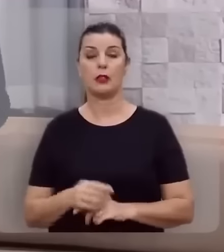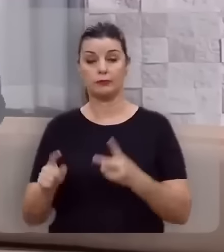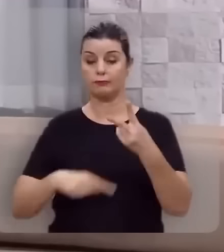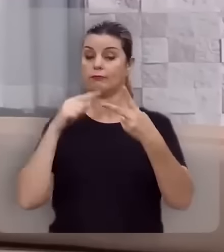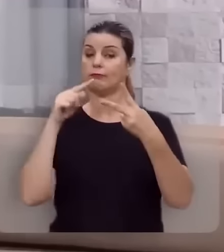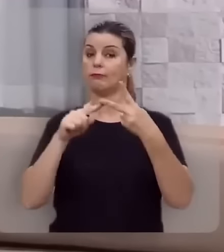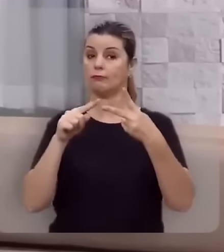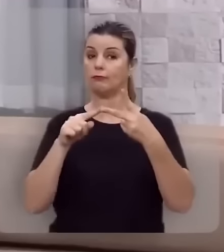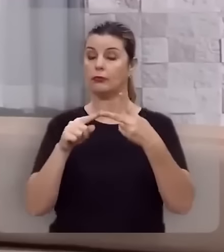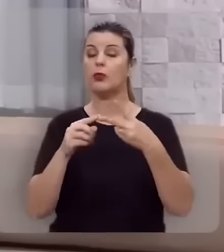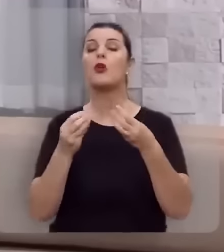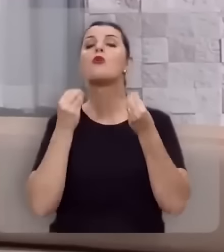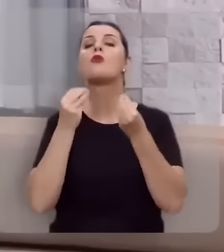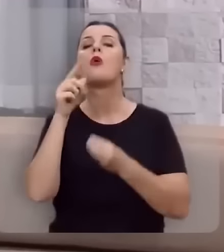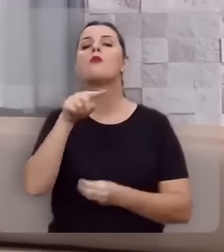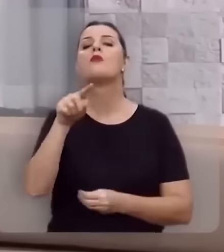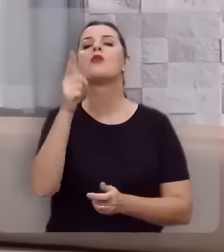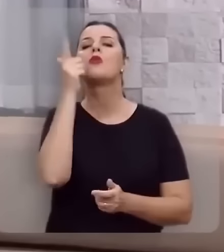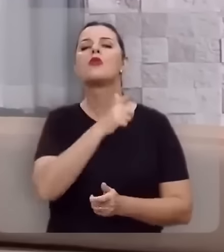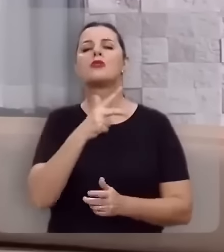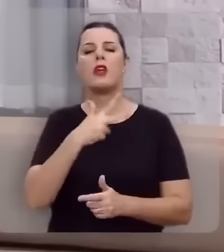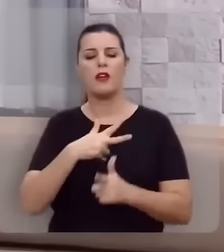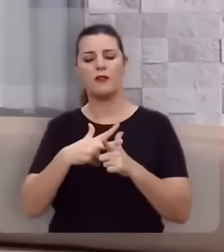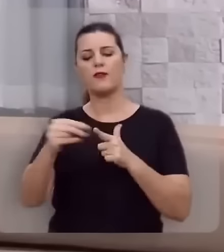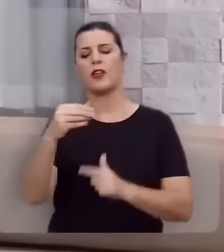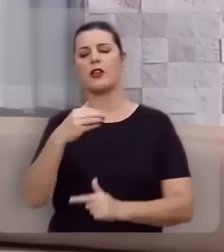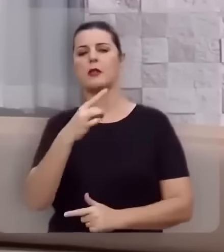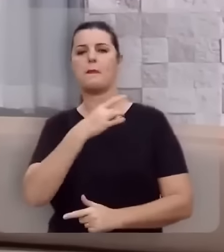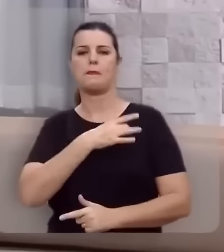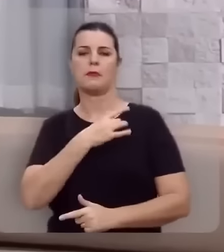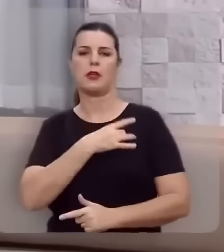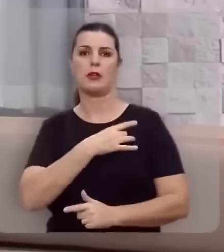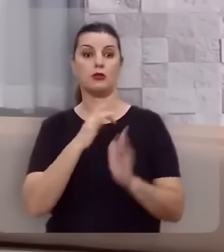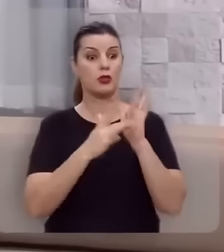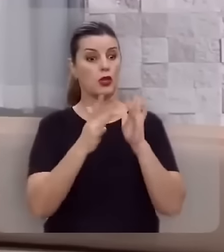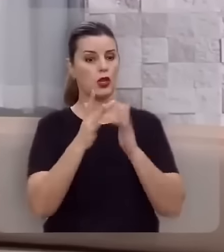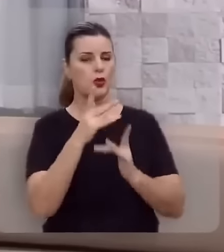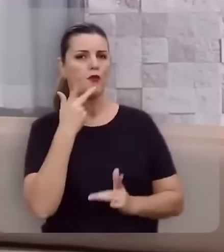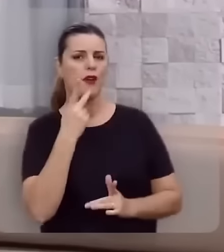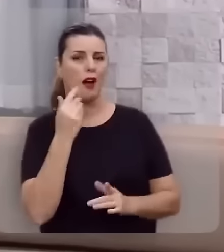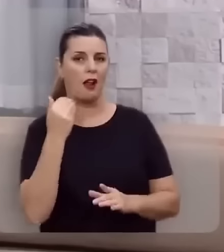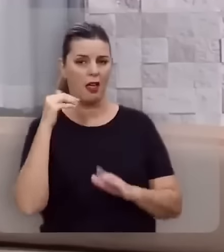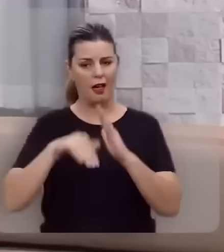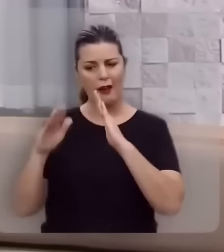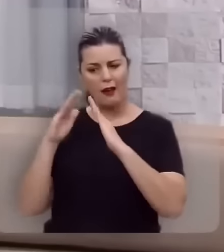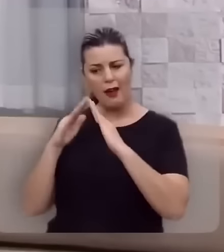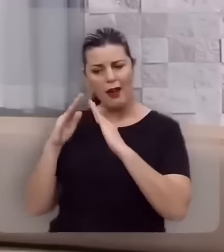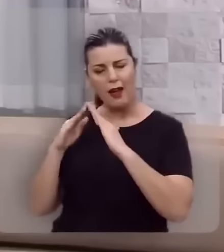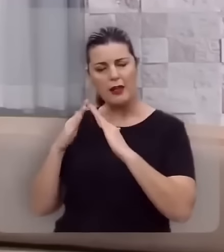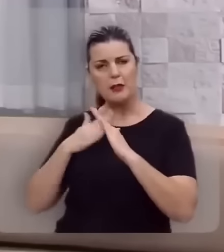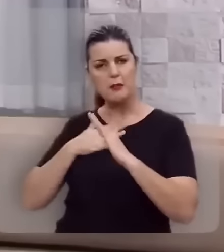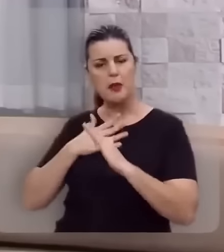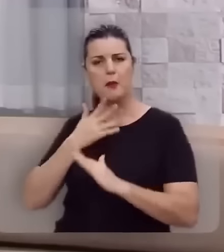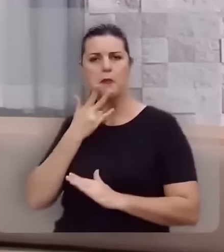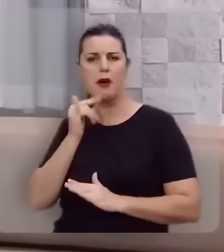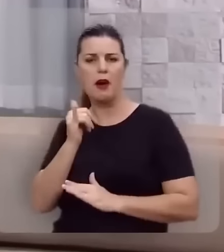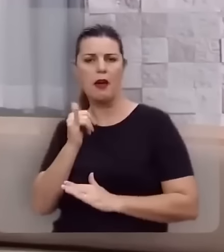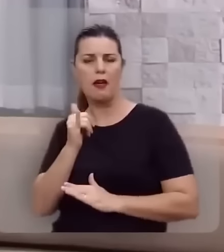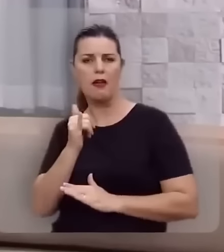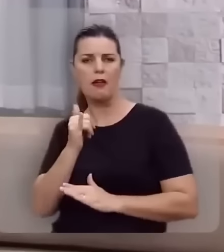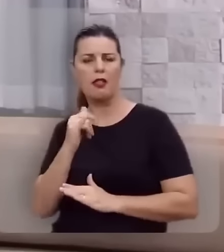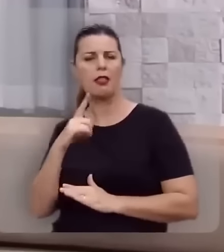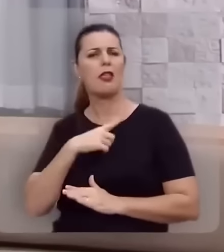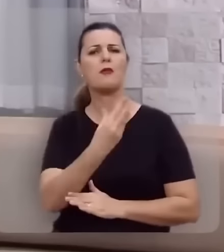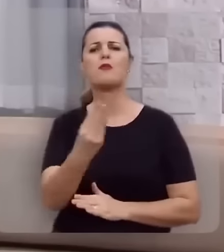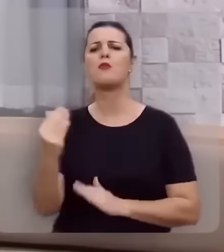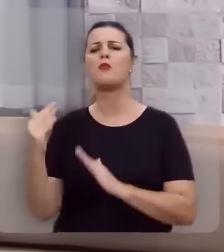Segundo lugar, como é que você pode vencer o medo? Jesus diz assim, na casa de meu pai, isso é o verso 2, na casa de